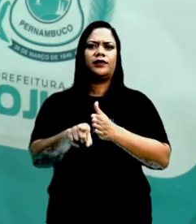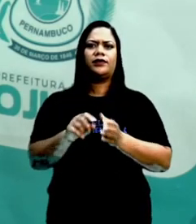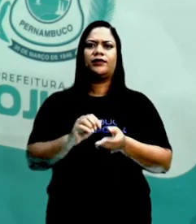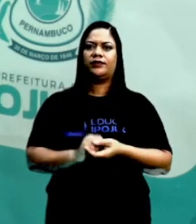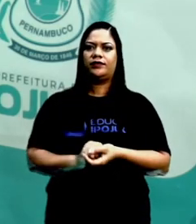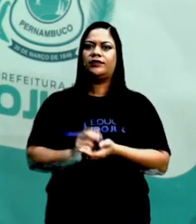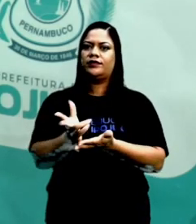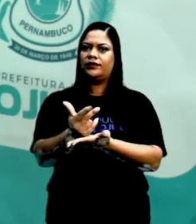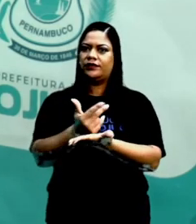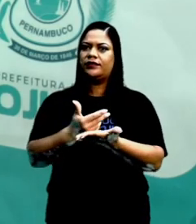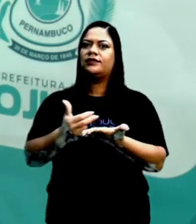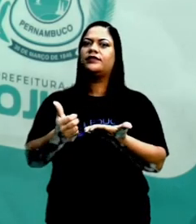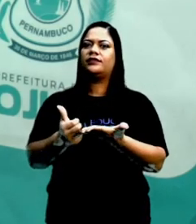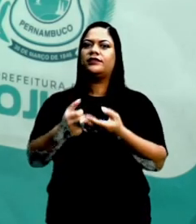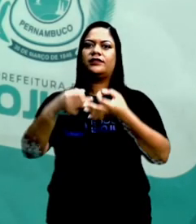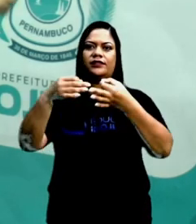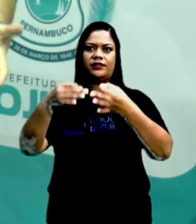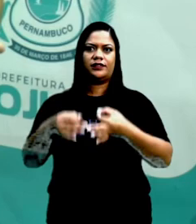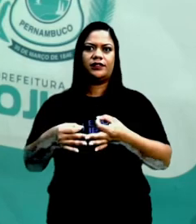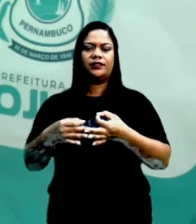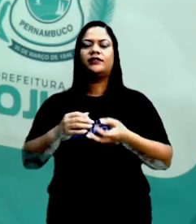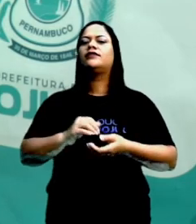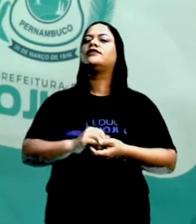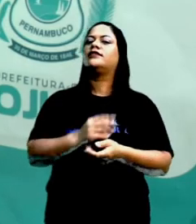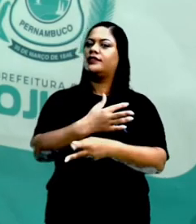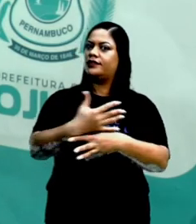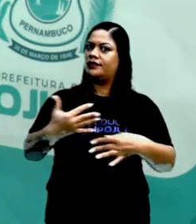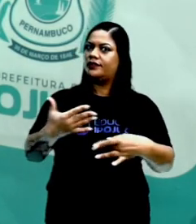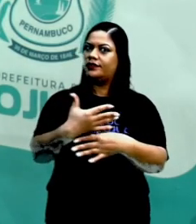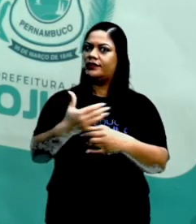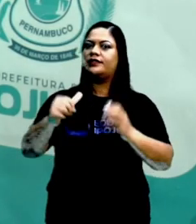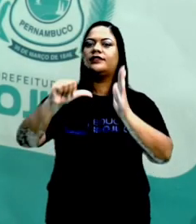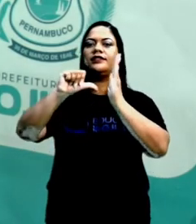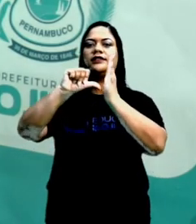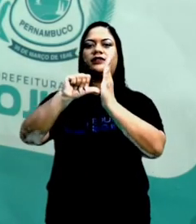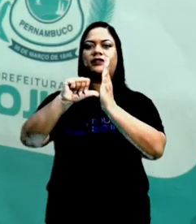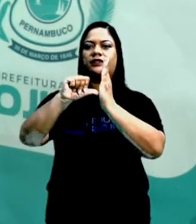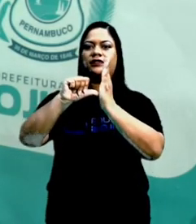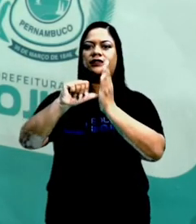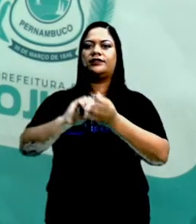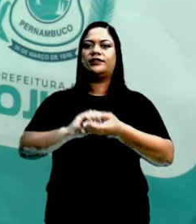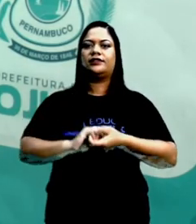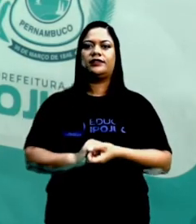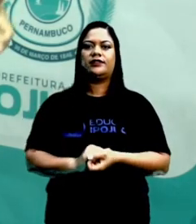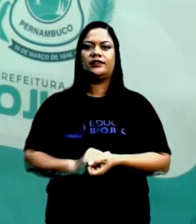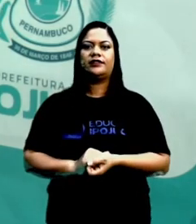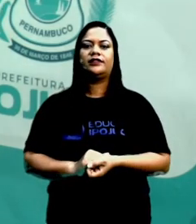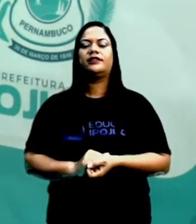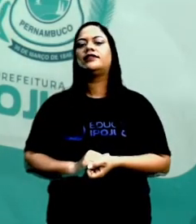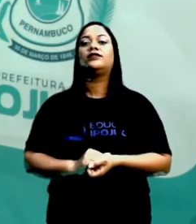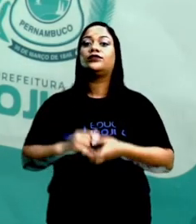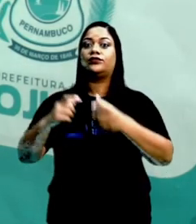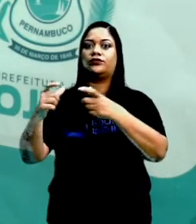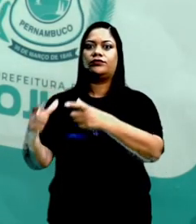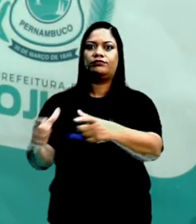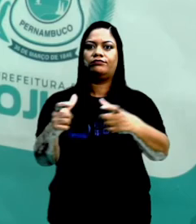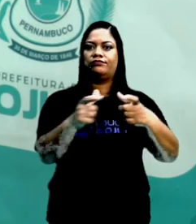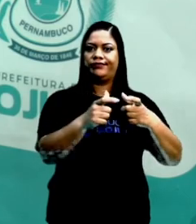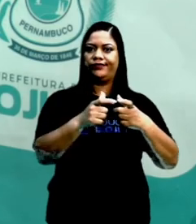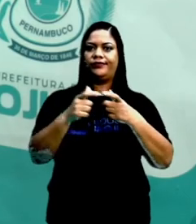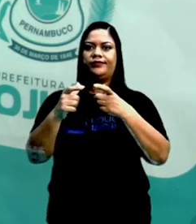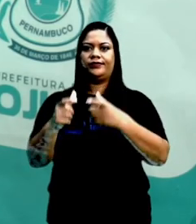aquele desenho corresponde a como seria a cidade de Atenas, né? Então, tinha seus templos, tinha lá